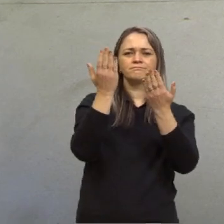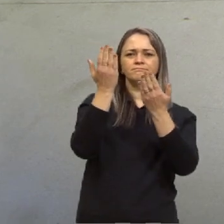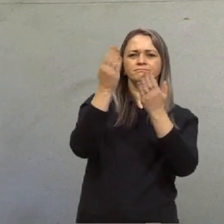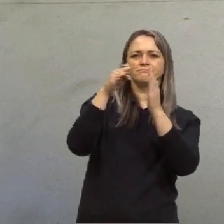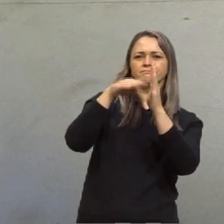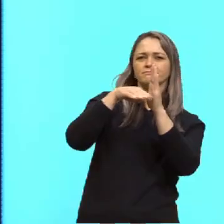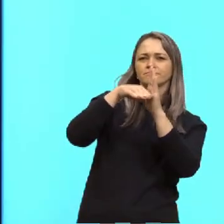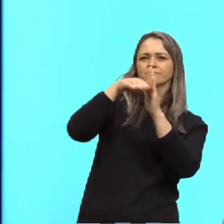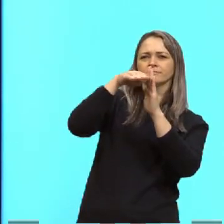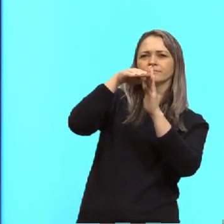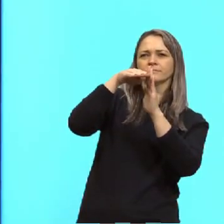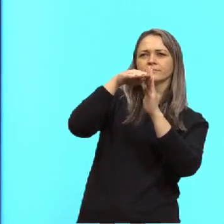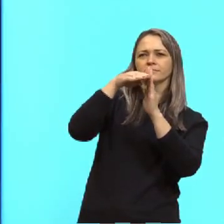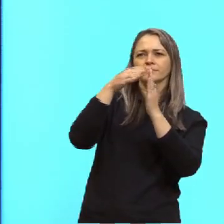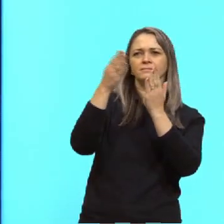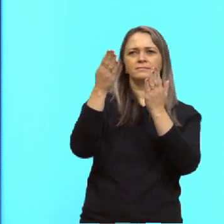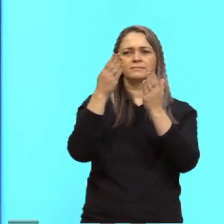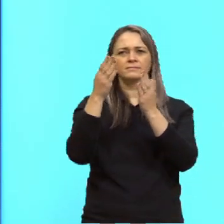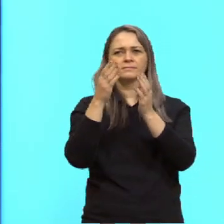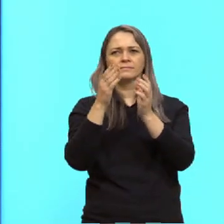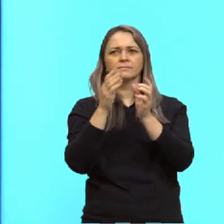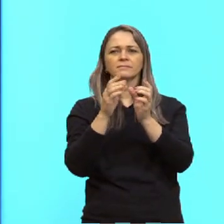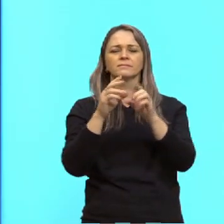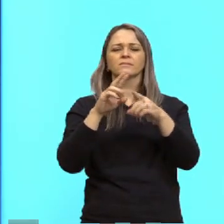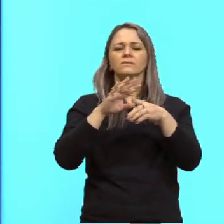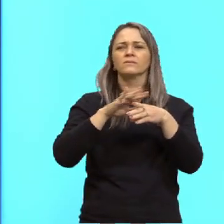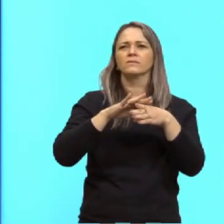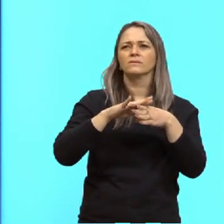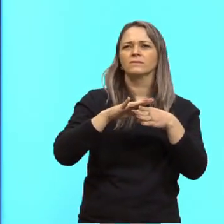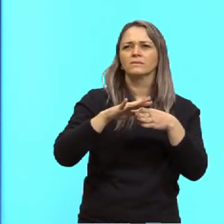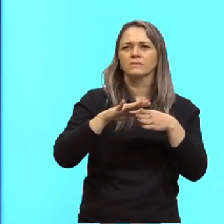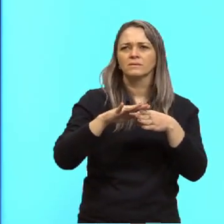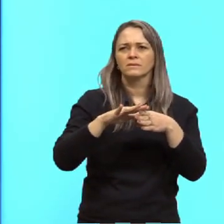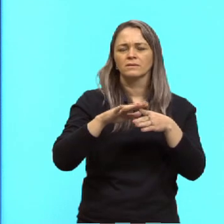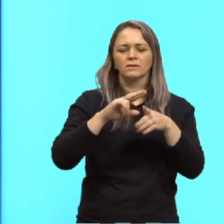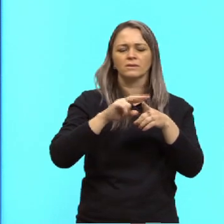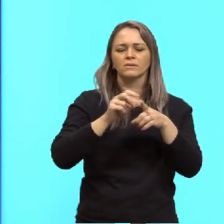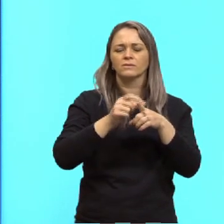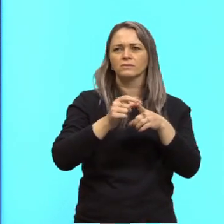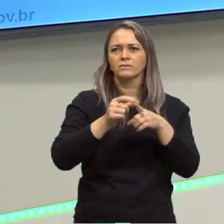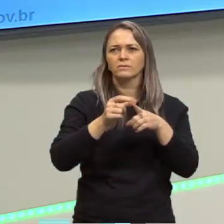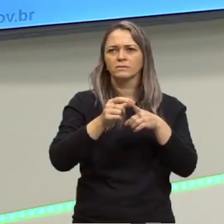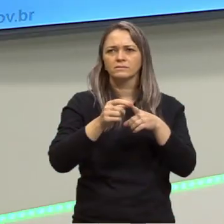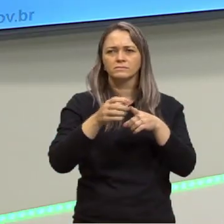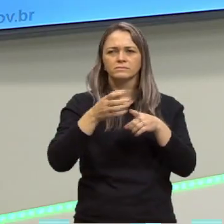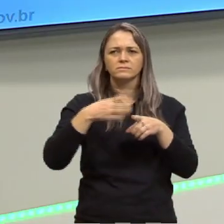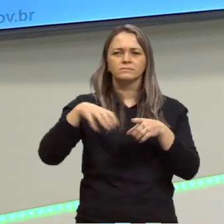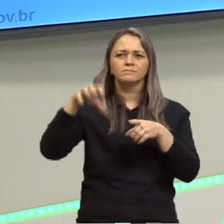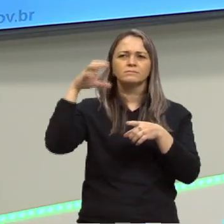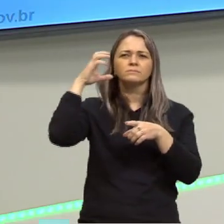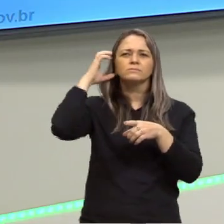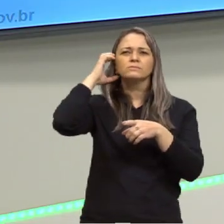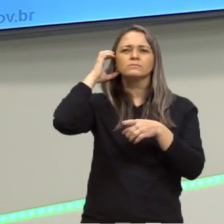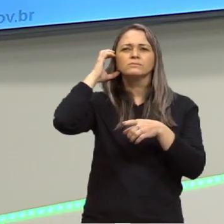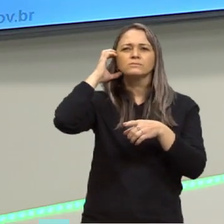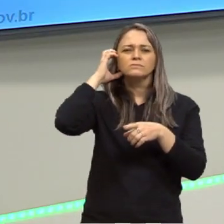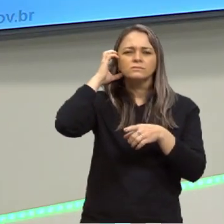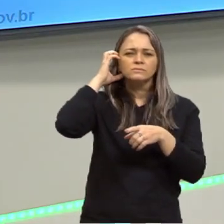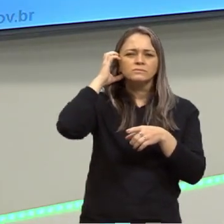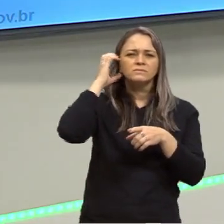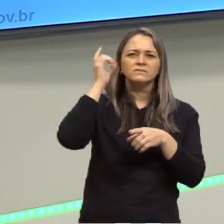posso analisar uma frase pelo nível fonético pensando no som que aquilo faz, na